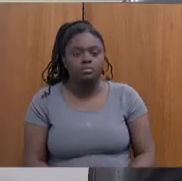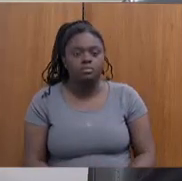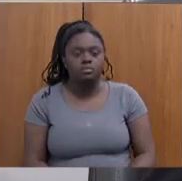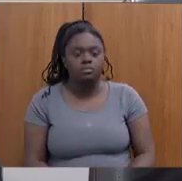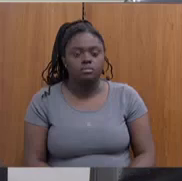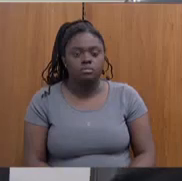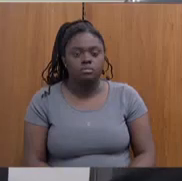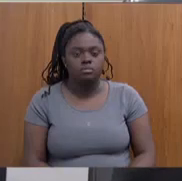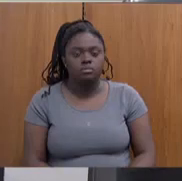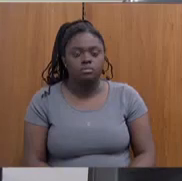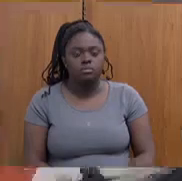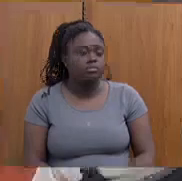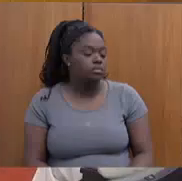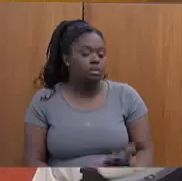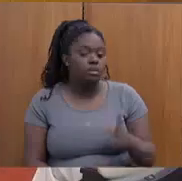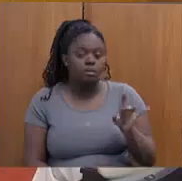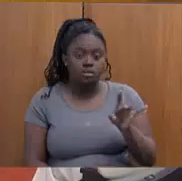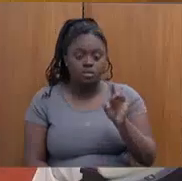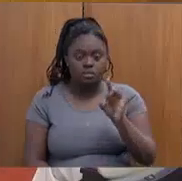isso, secretário.